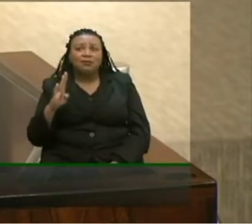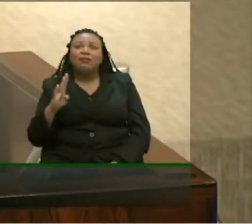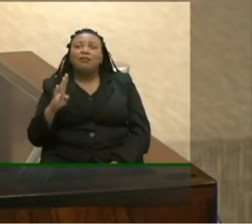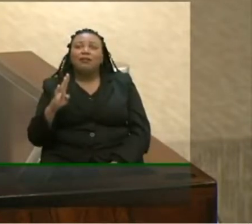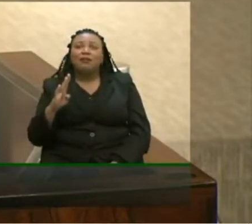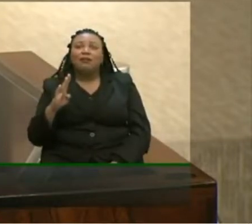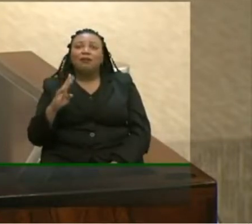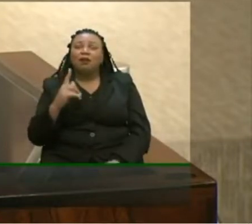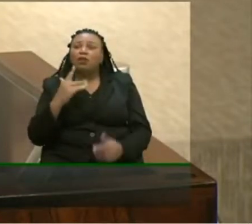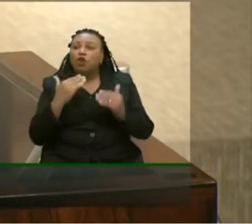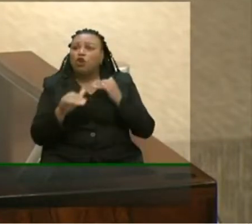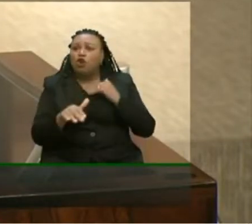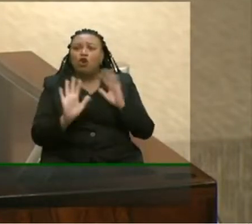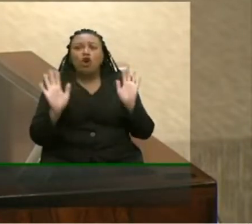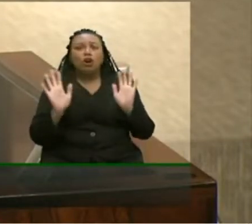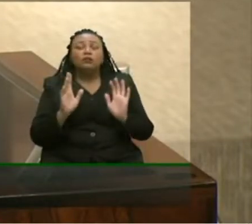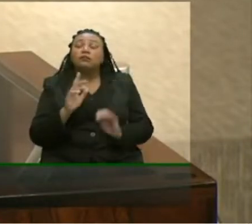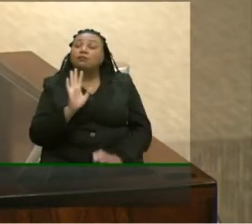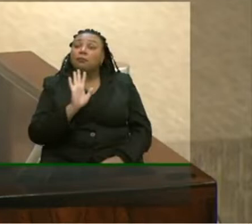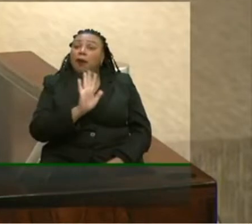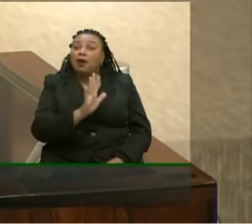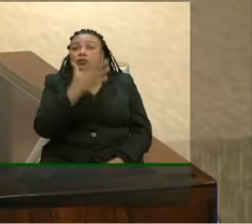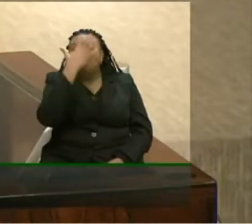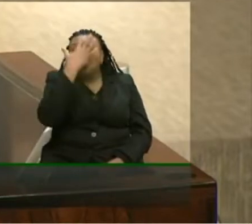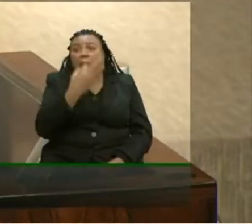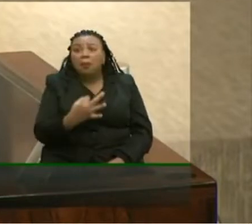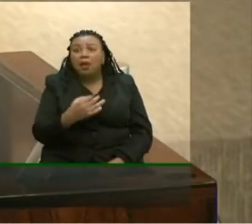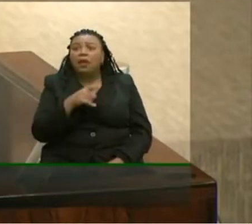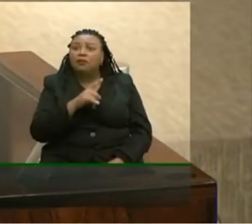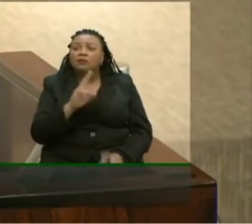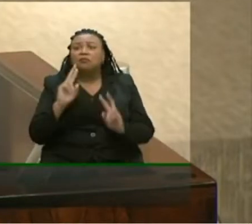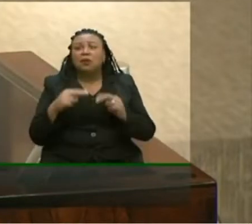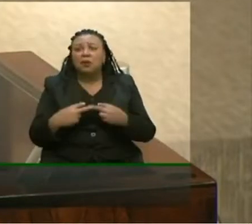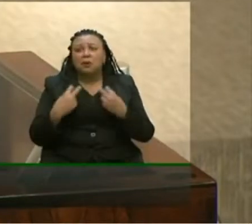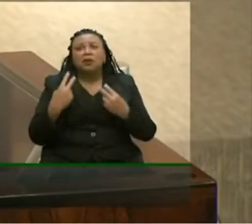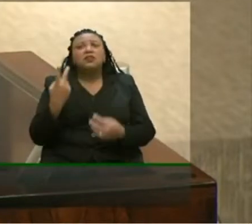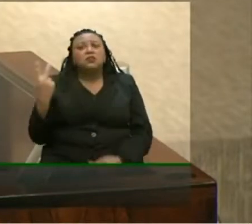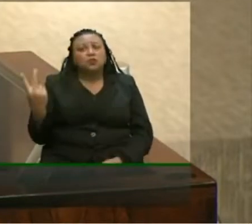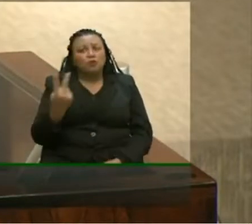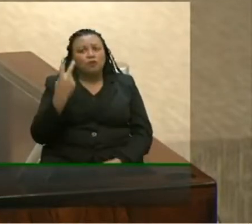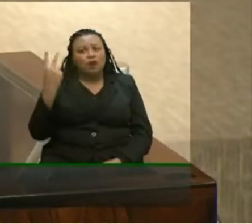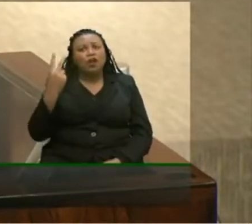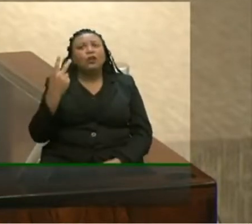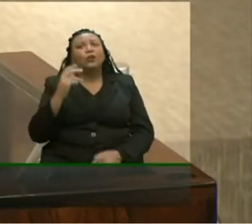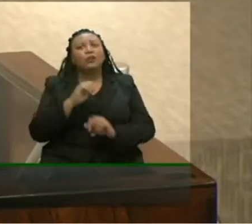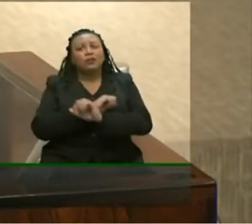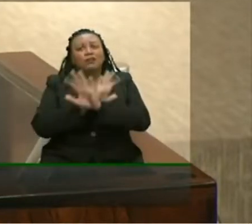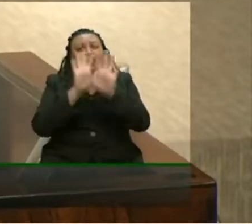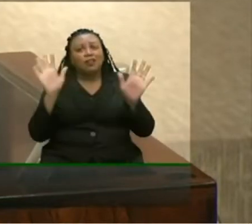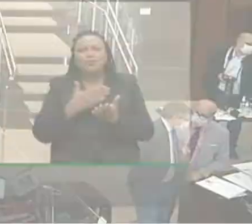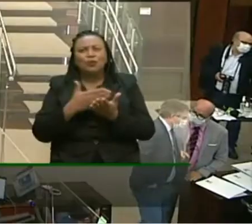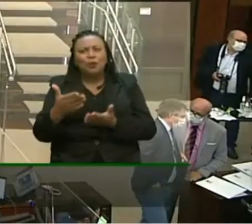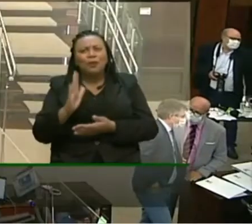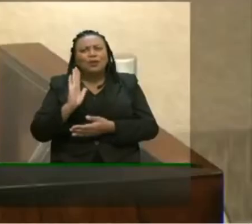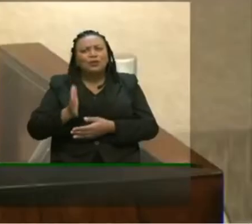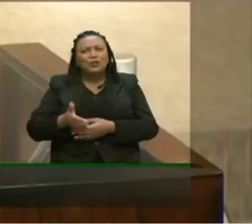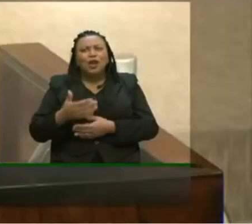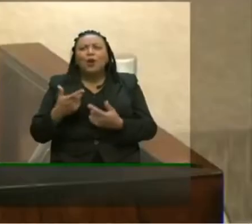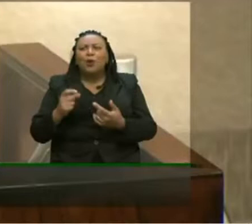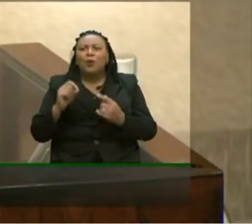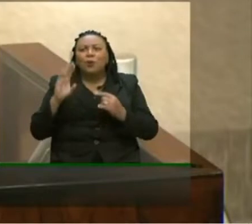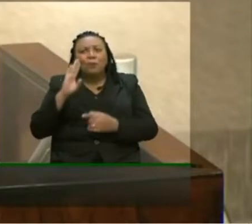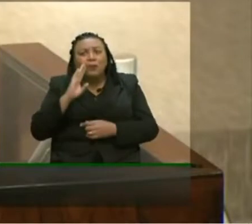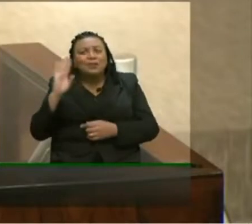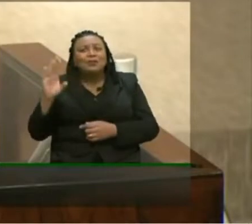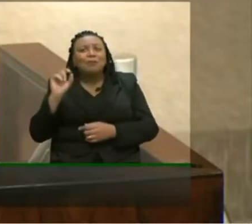O discordo profundamente, mas compreendo e até reconheço um certo valor nessa transparência e clareza. O grande